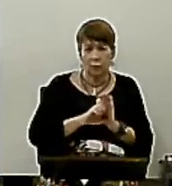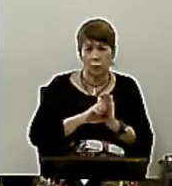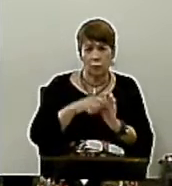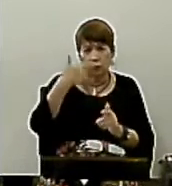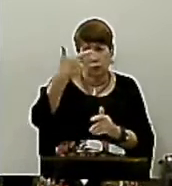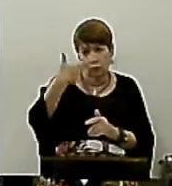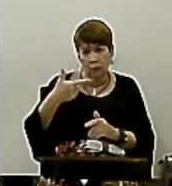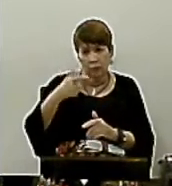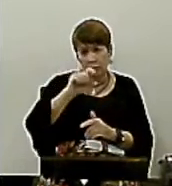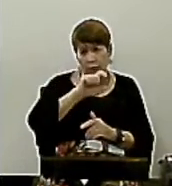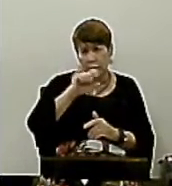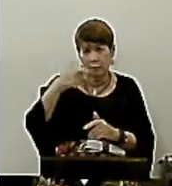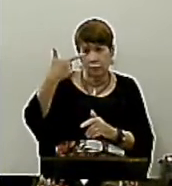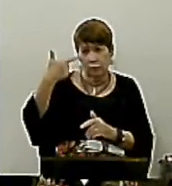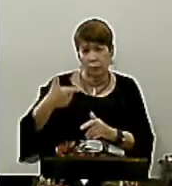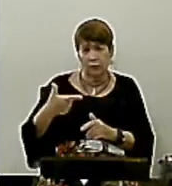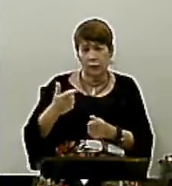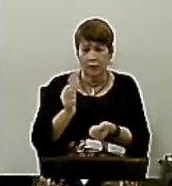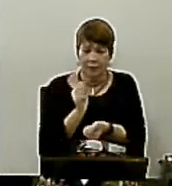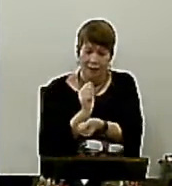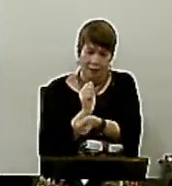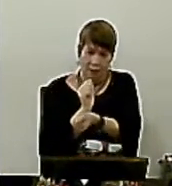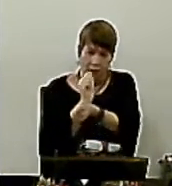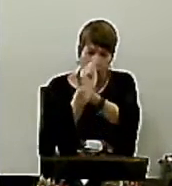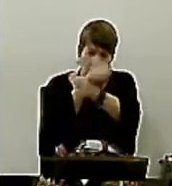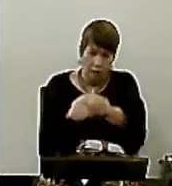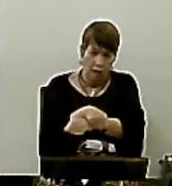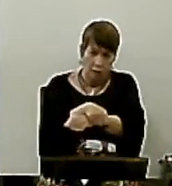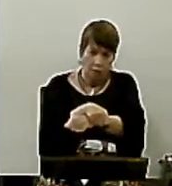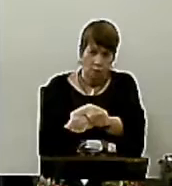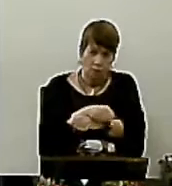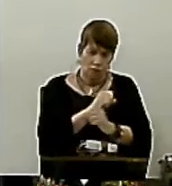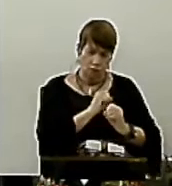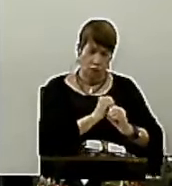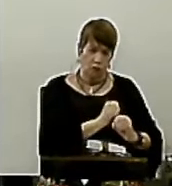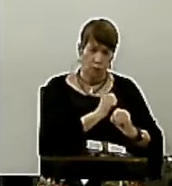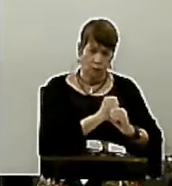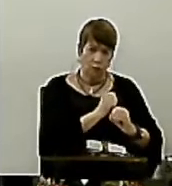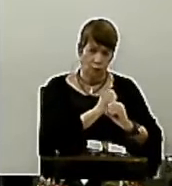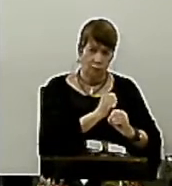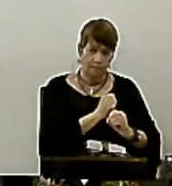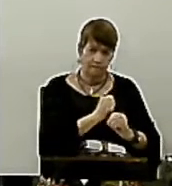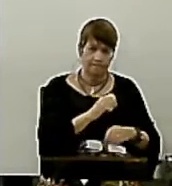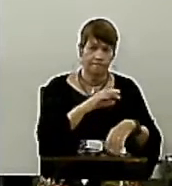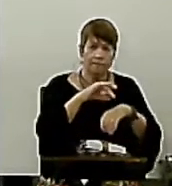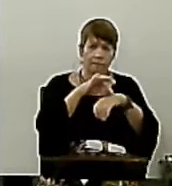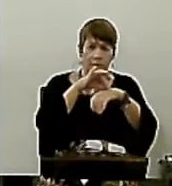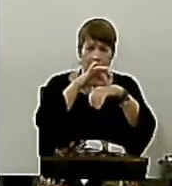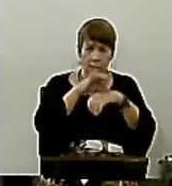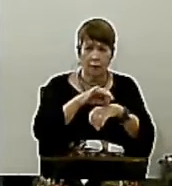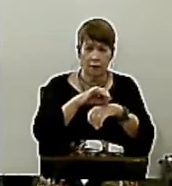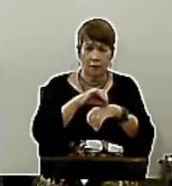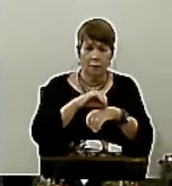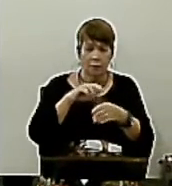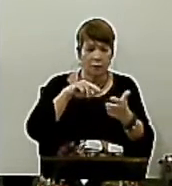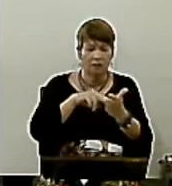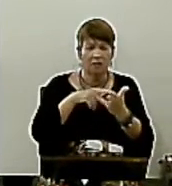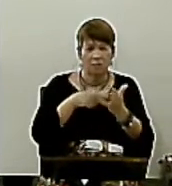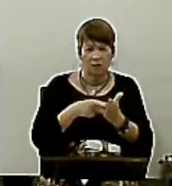escravos Das inclinações da nossa carne Pecaminosa Dos nossos